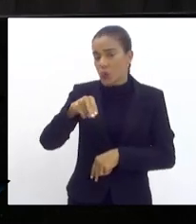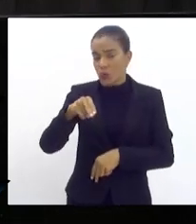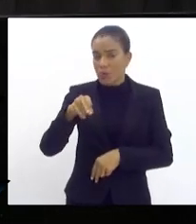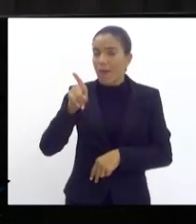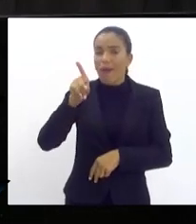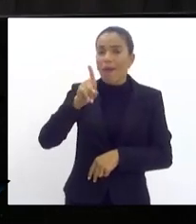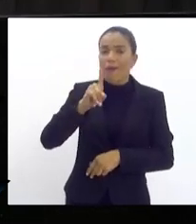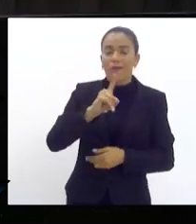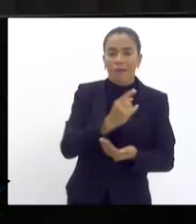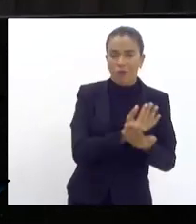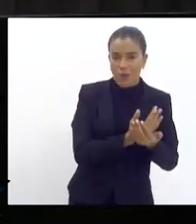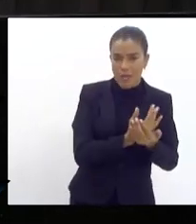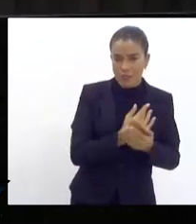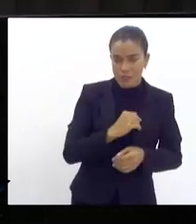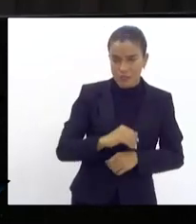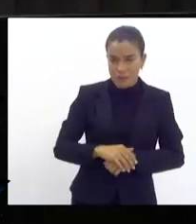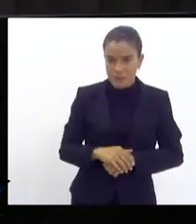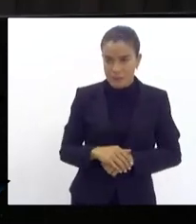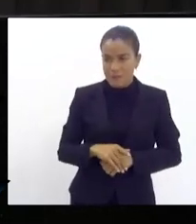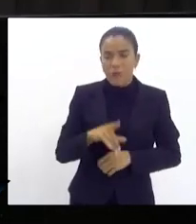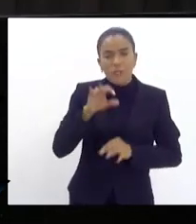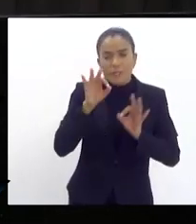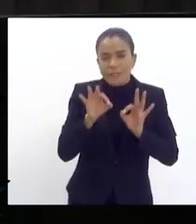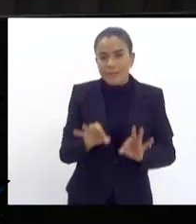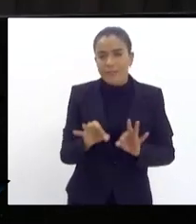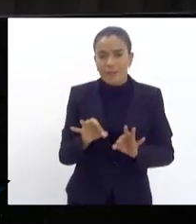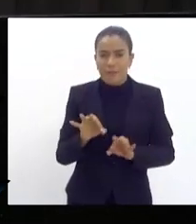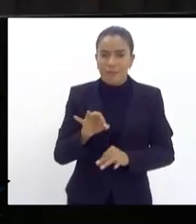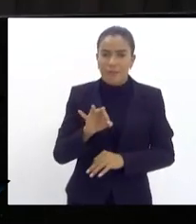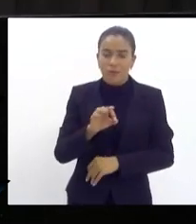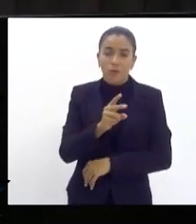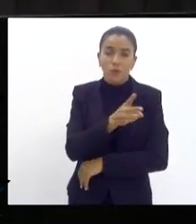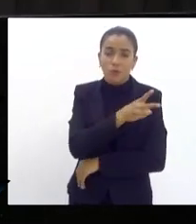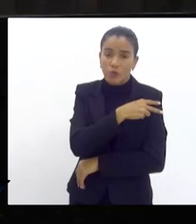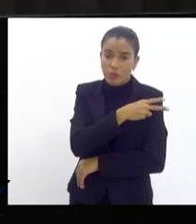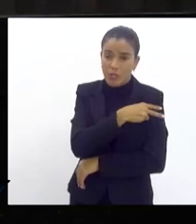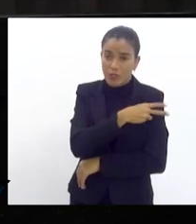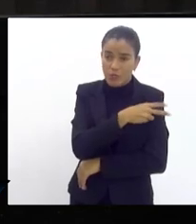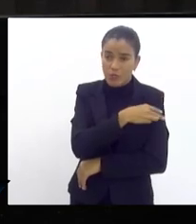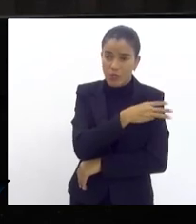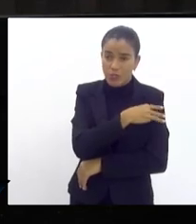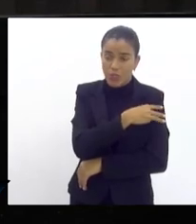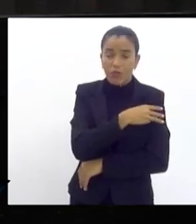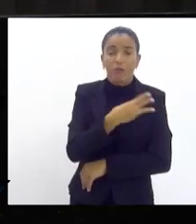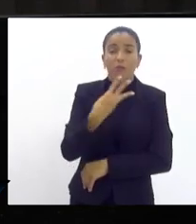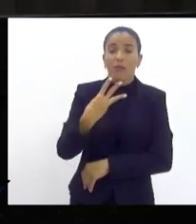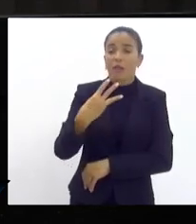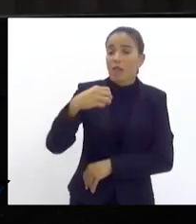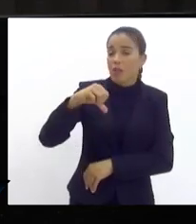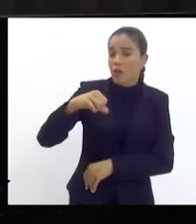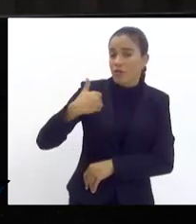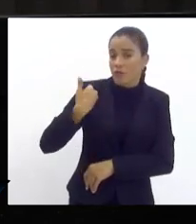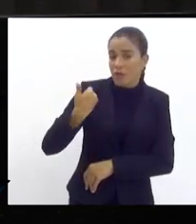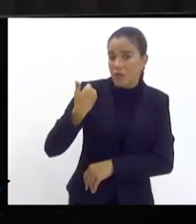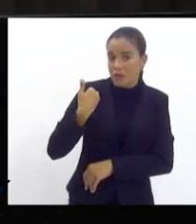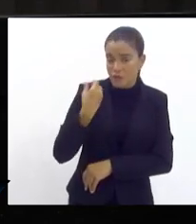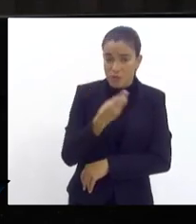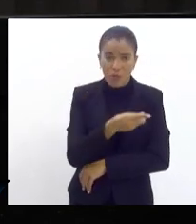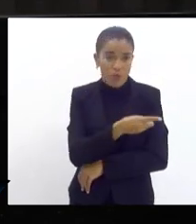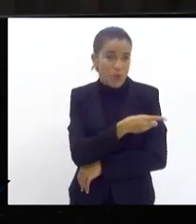Caxias foi exatamente o sargento Rino de 39 anos e o cabo